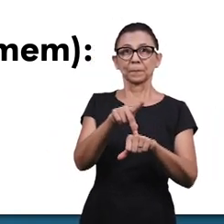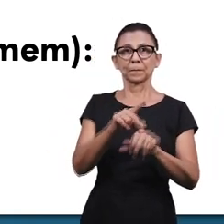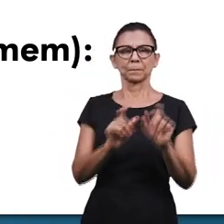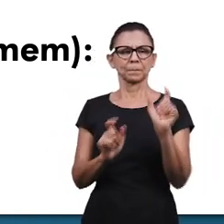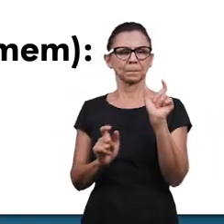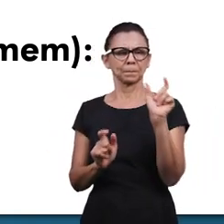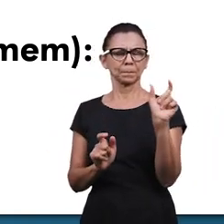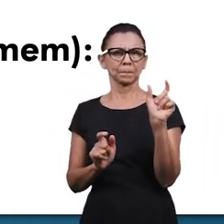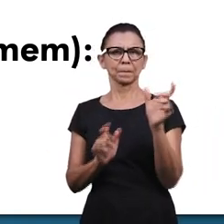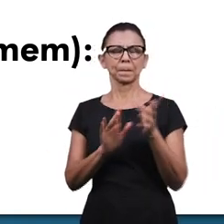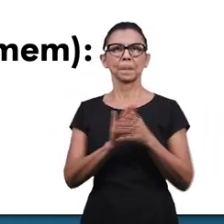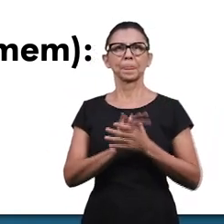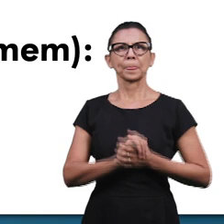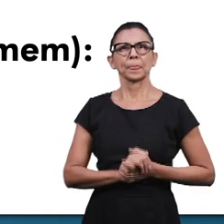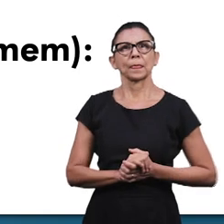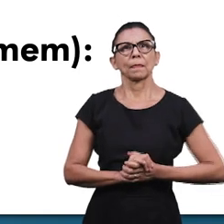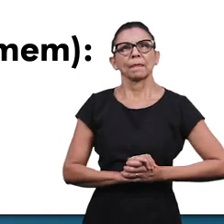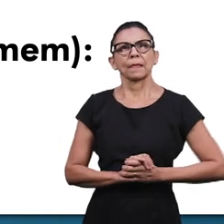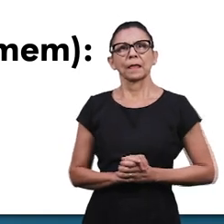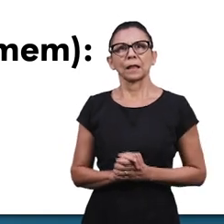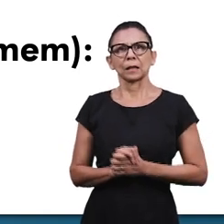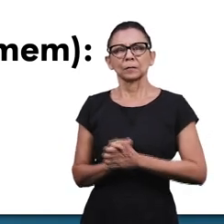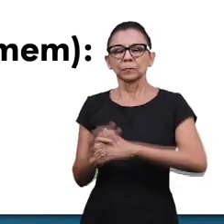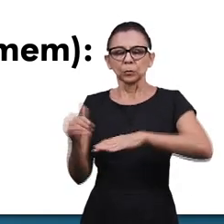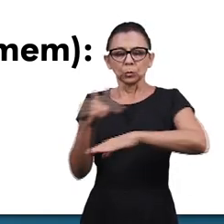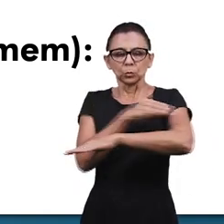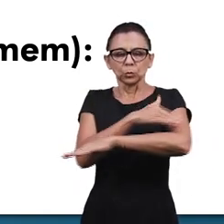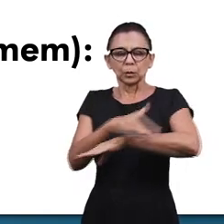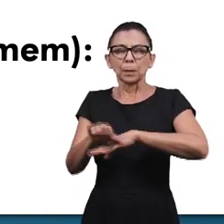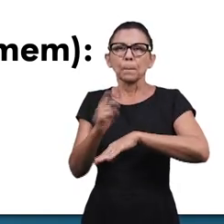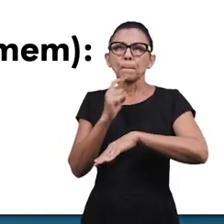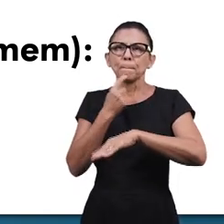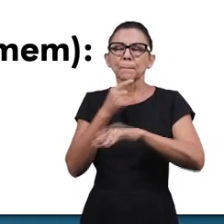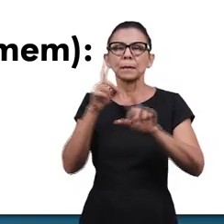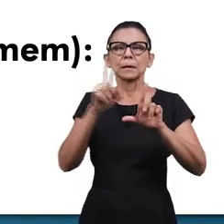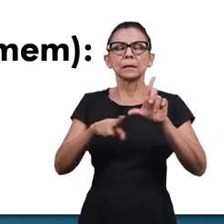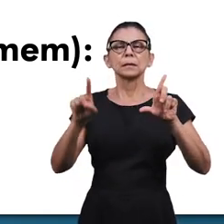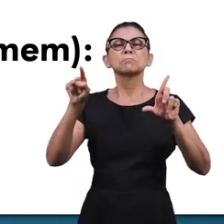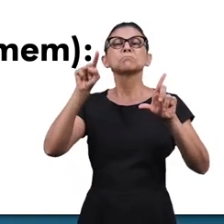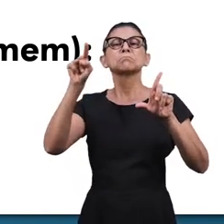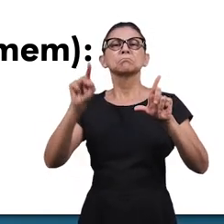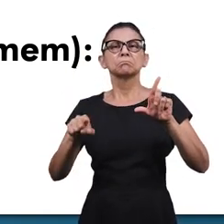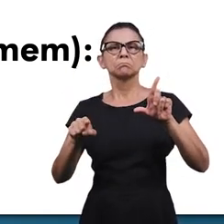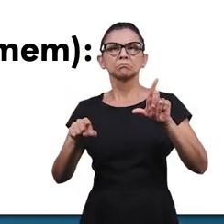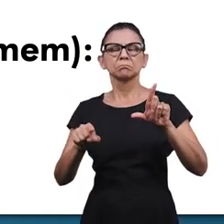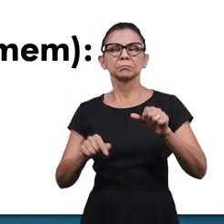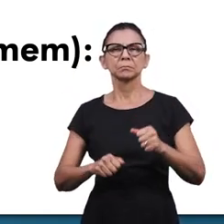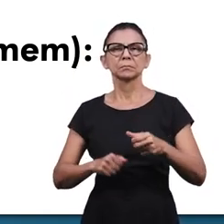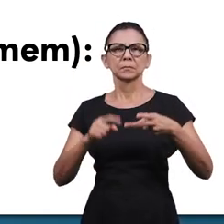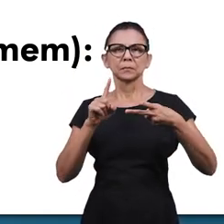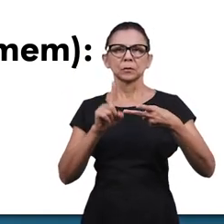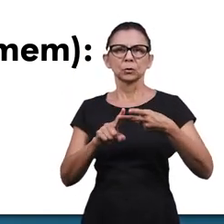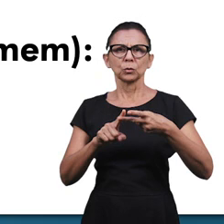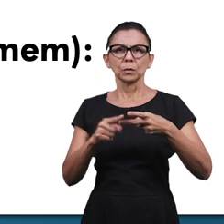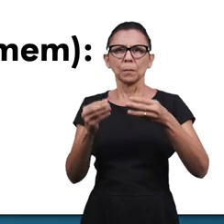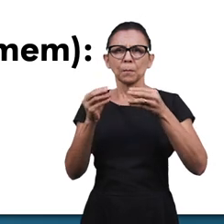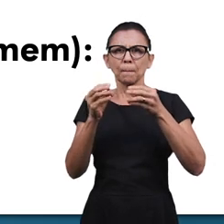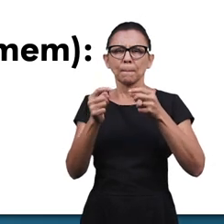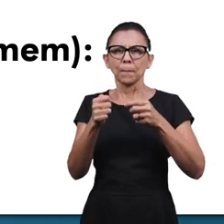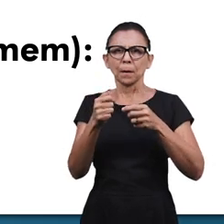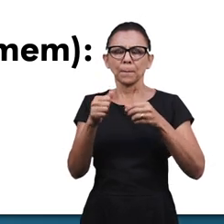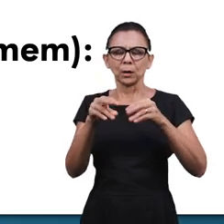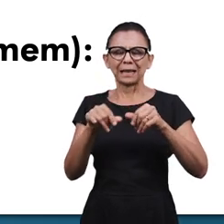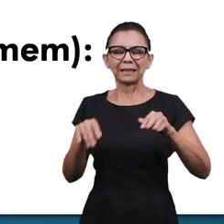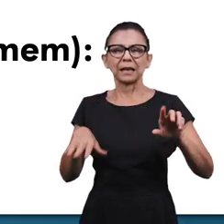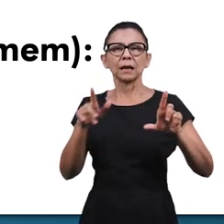o item 1, que diz assim, beira do caminho. Qual é a letra? O item 2, pouca terra. Qual será a